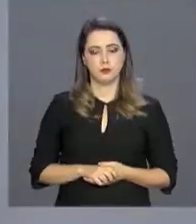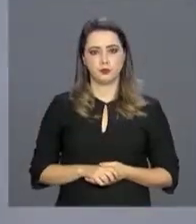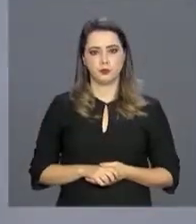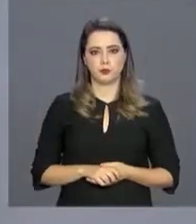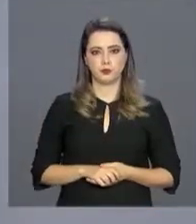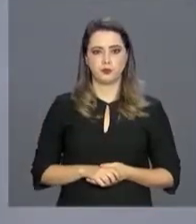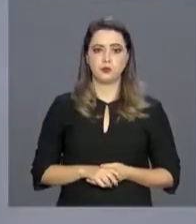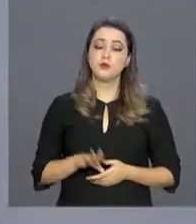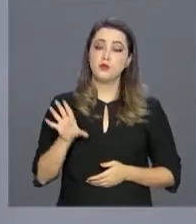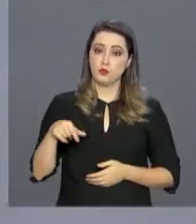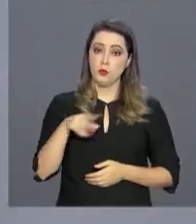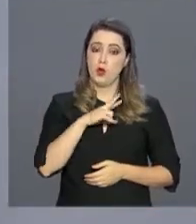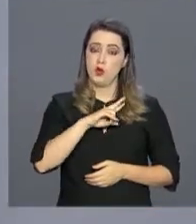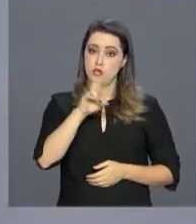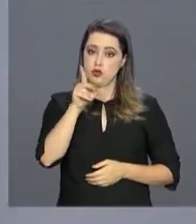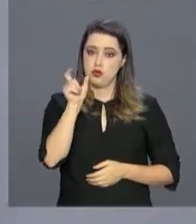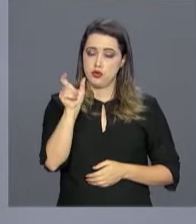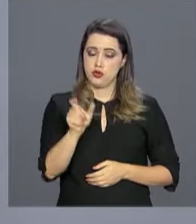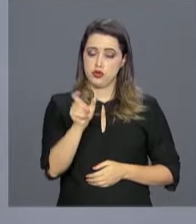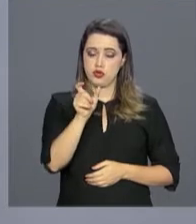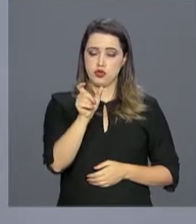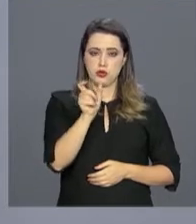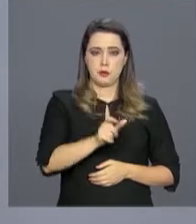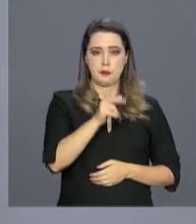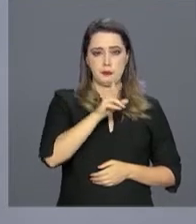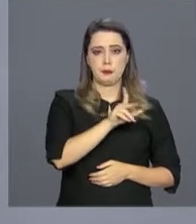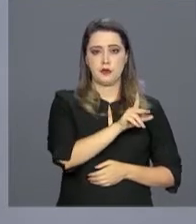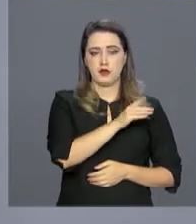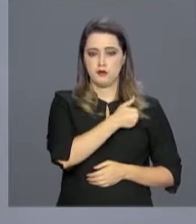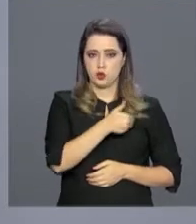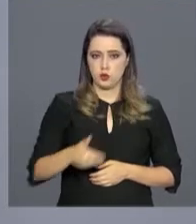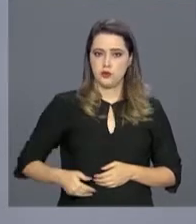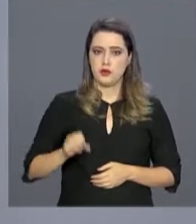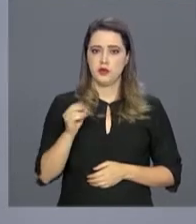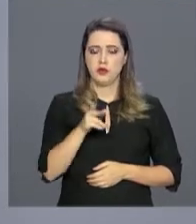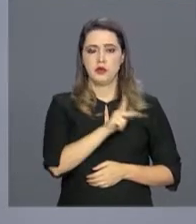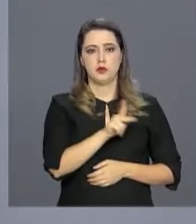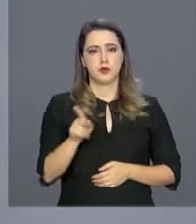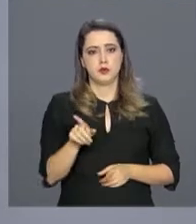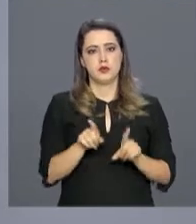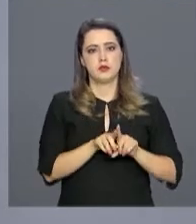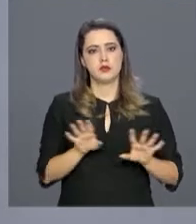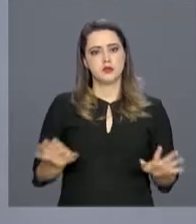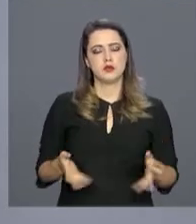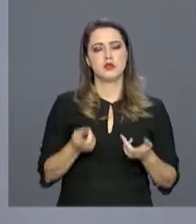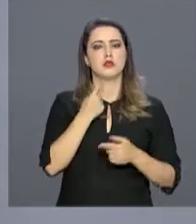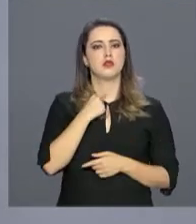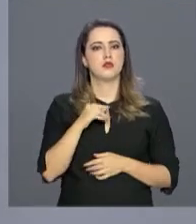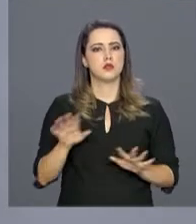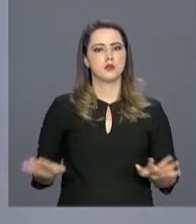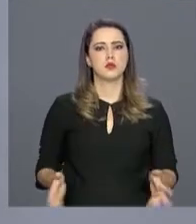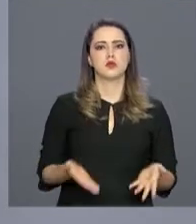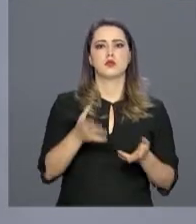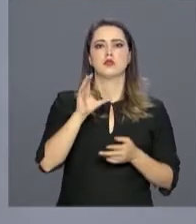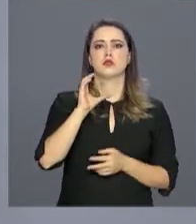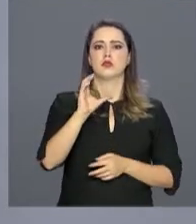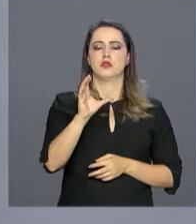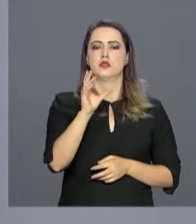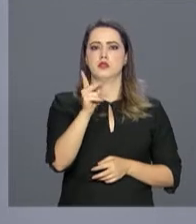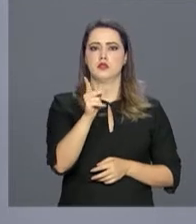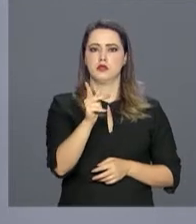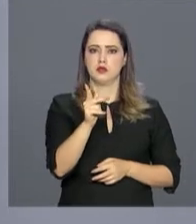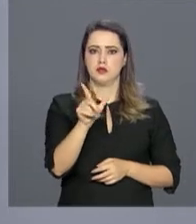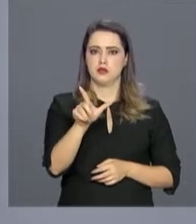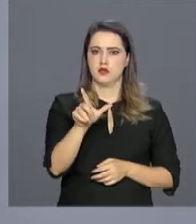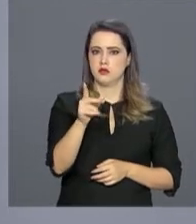Os chefes de Estado e de Governo também destacaram a vontade política comum de promover a imagem da CPLP por meio